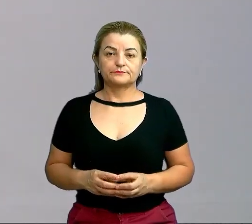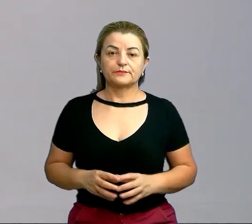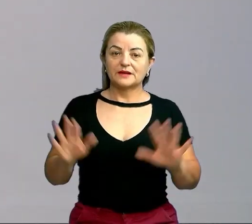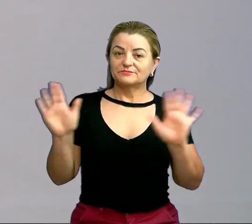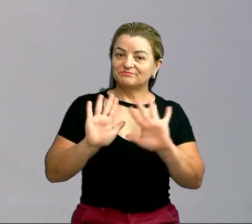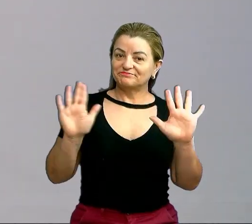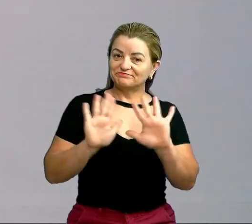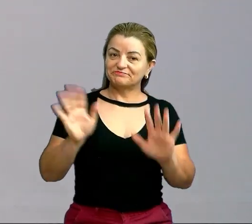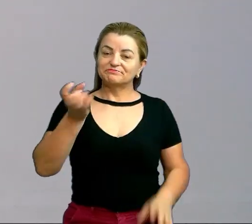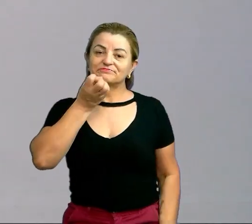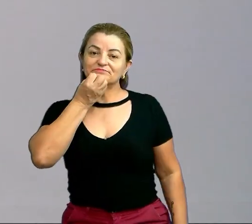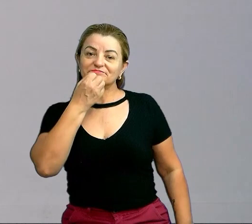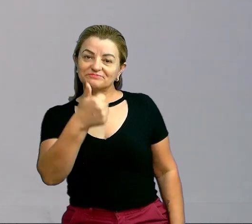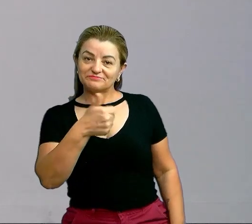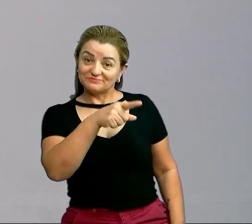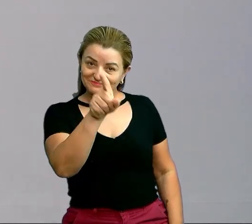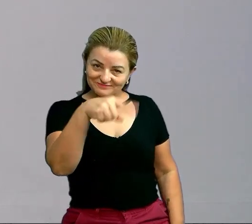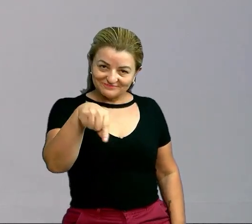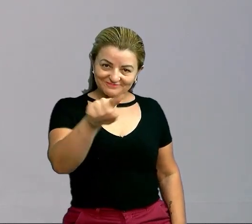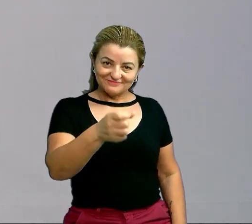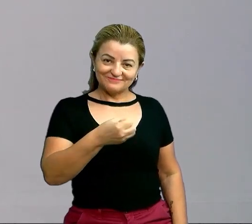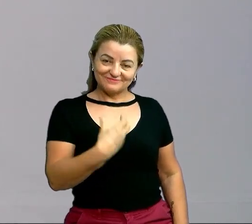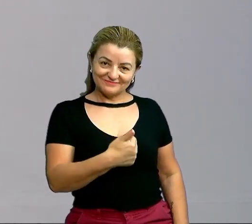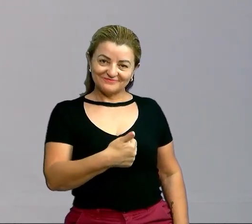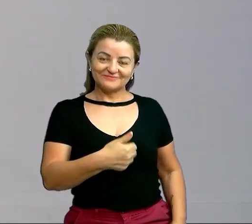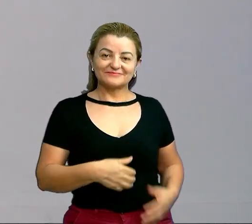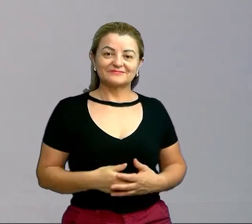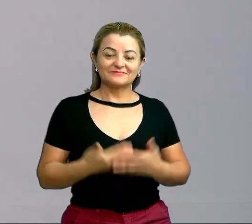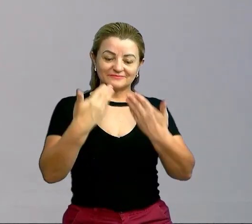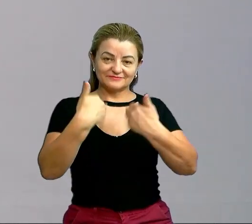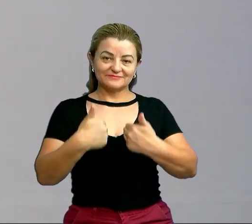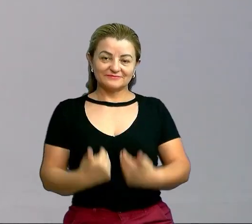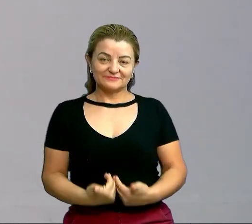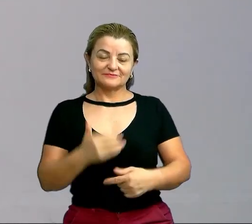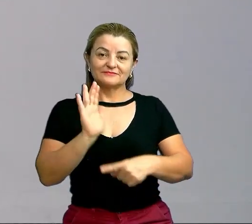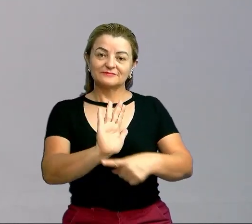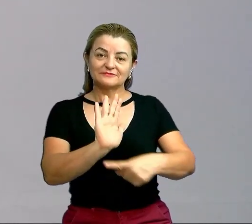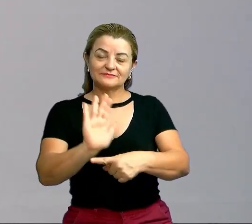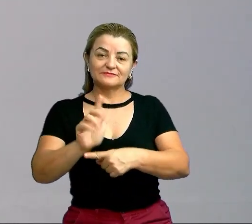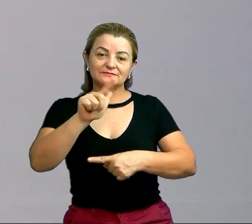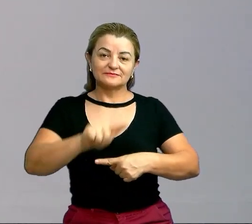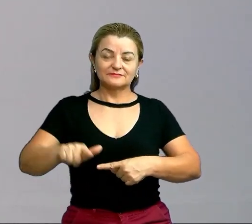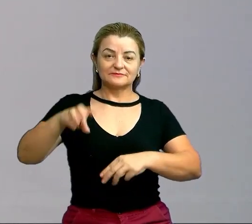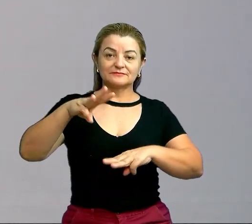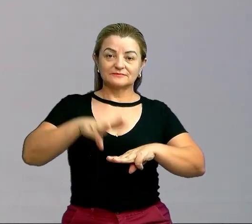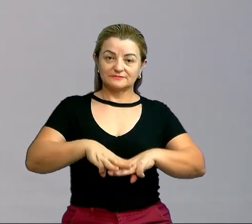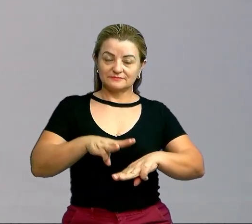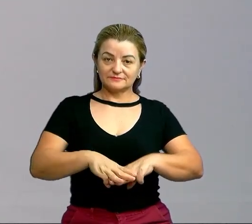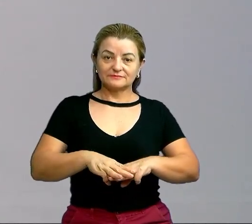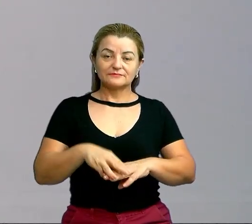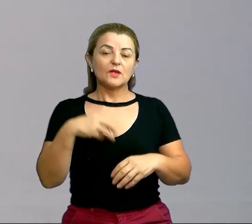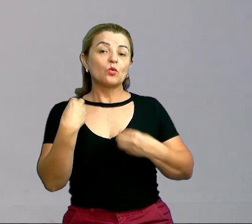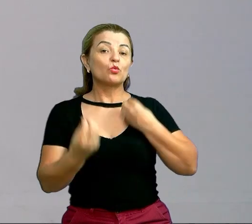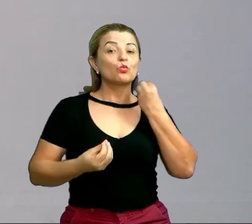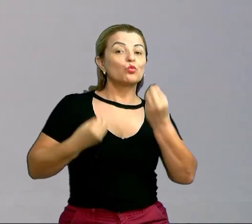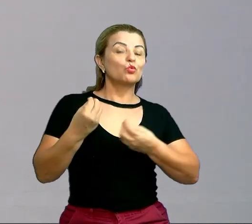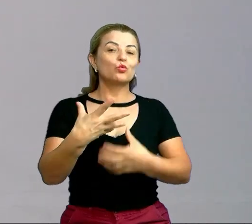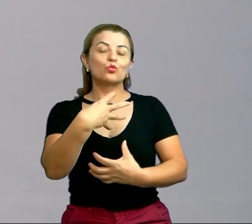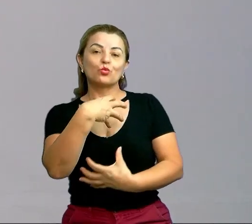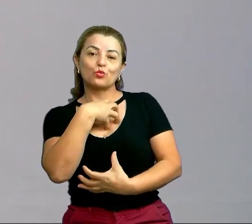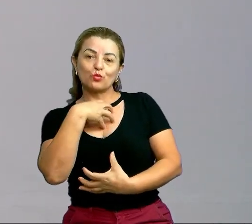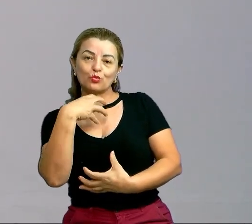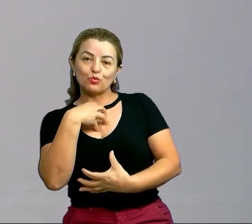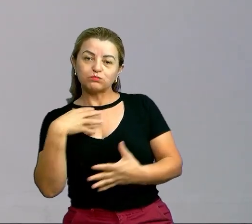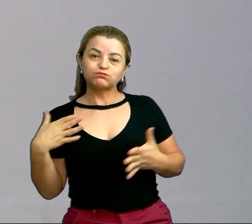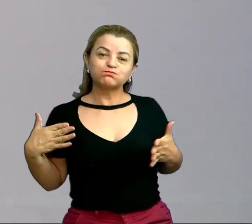Oi, oi, oi, tudo bem? Como é que você está? Tudo bem? Professor Emerson aqui para te ajudar mais uma vez em matemática. E aí, como é que você está? Chegando